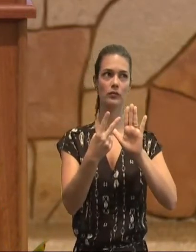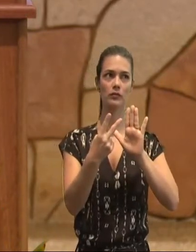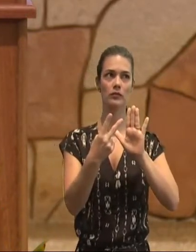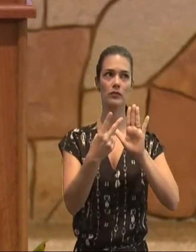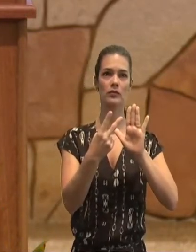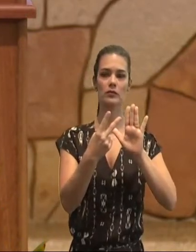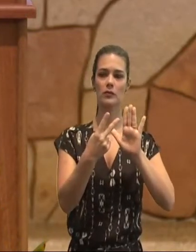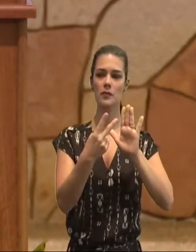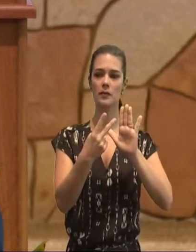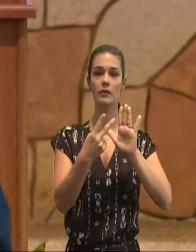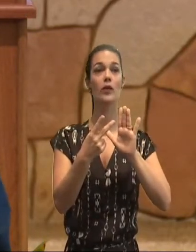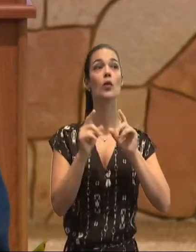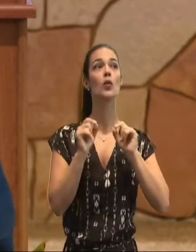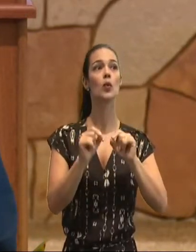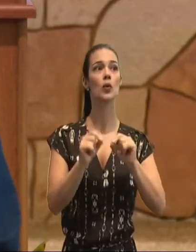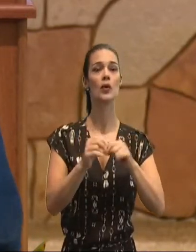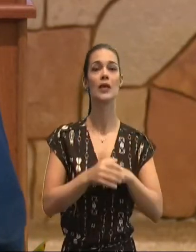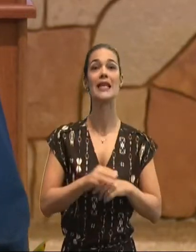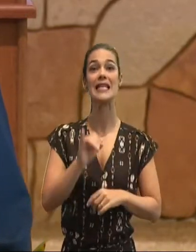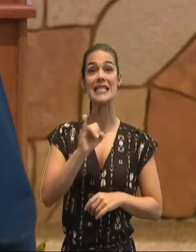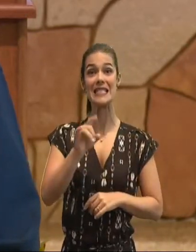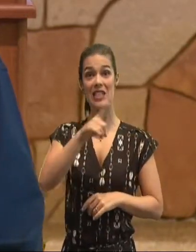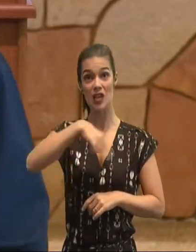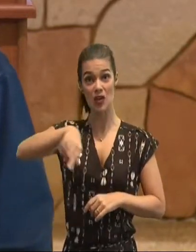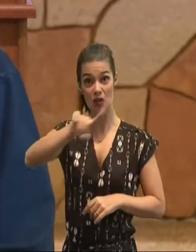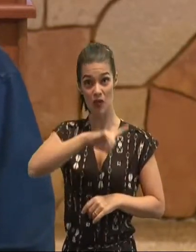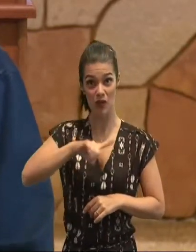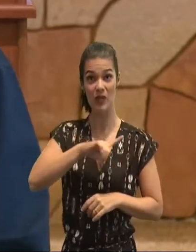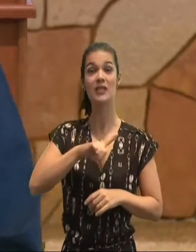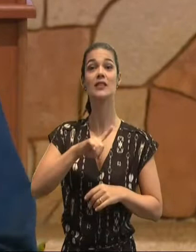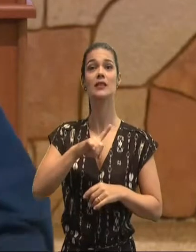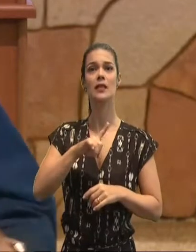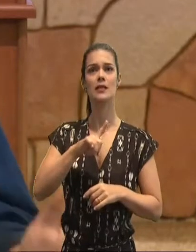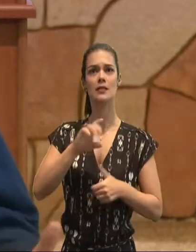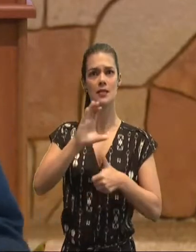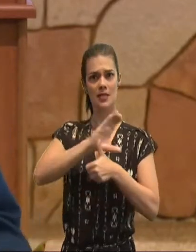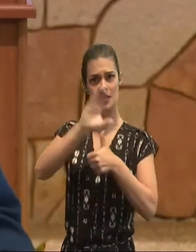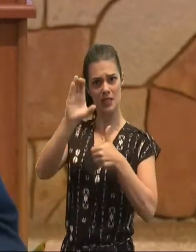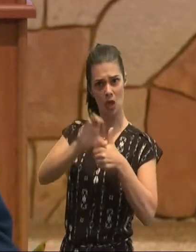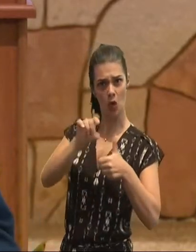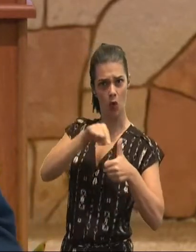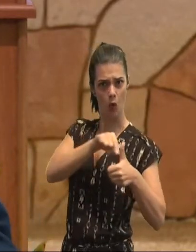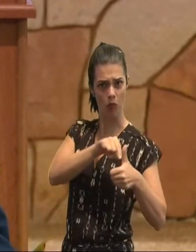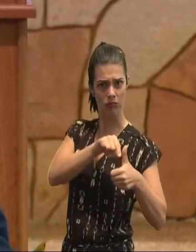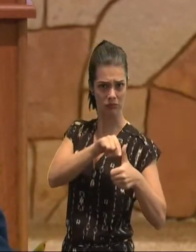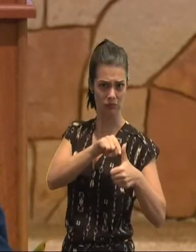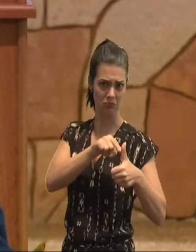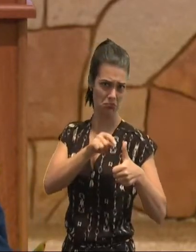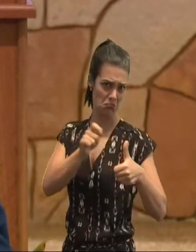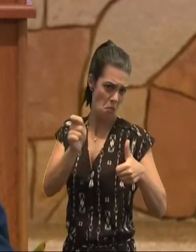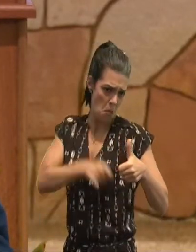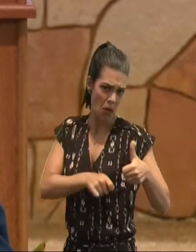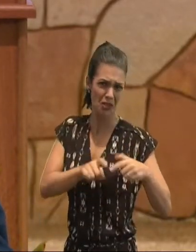eu, Paulo, vos digo, que se, vos deixar, de circuncidar, Cristo, de nada, vos aproveitará,